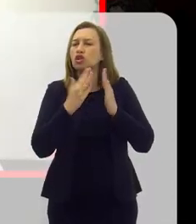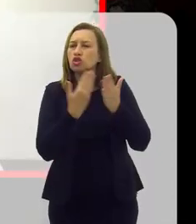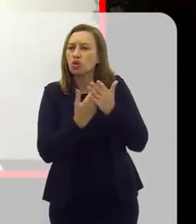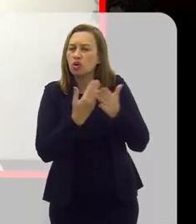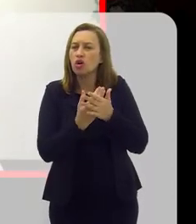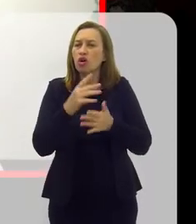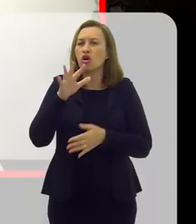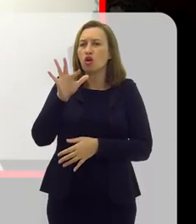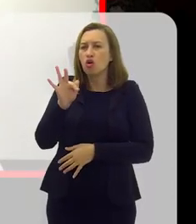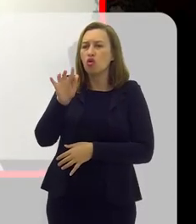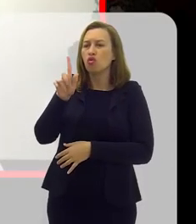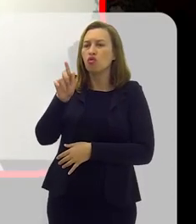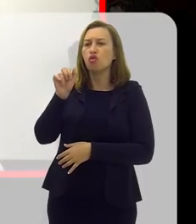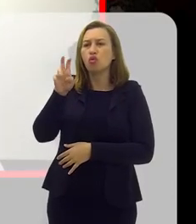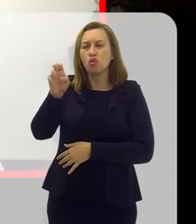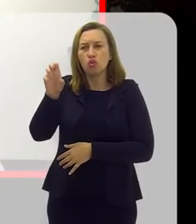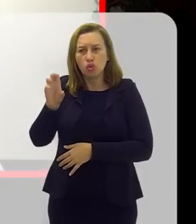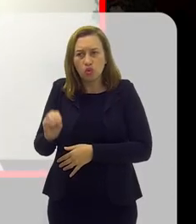de aplicação de flúor.